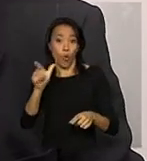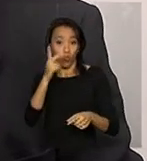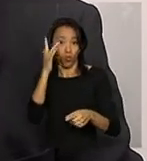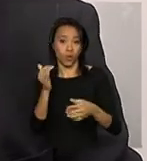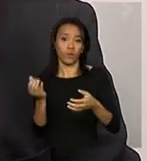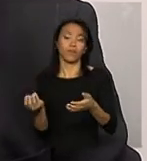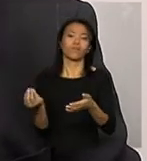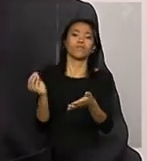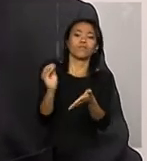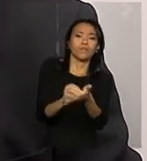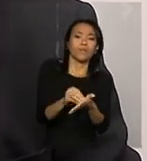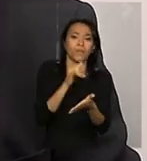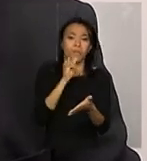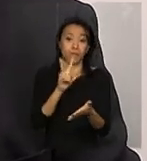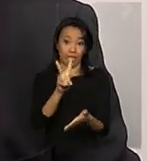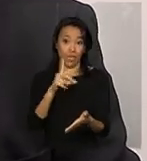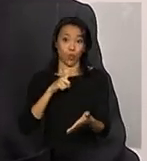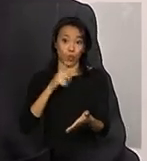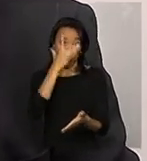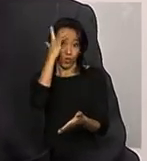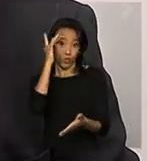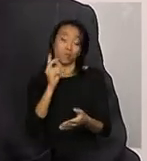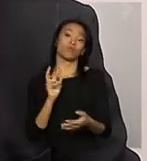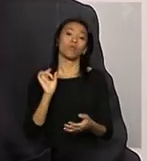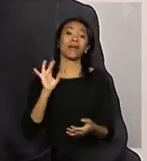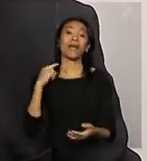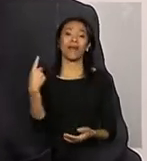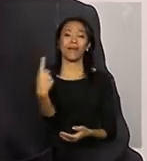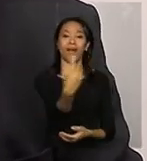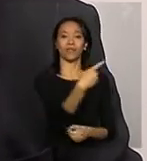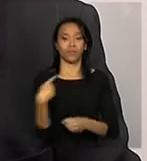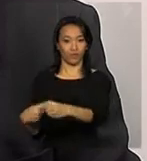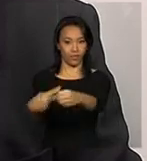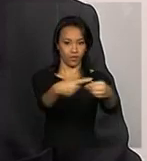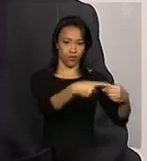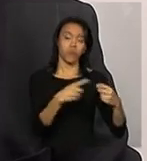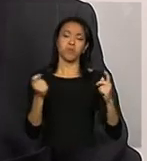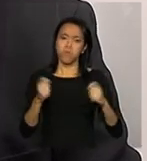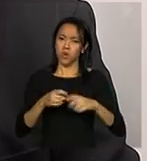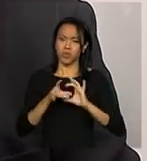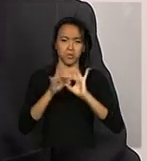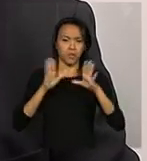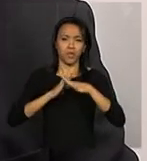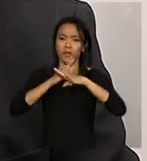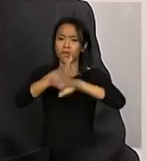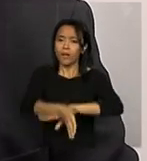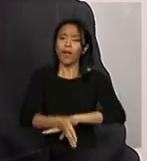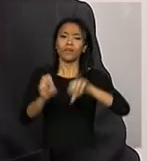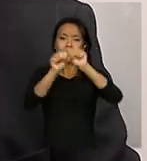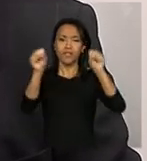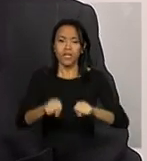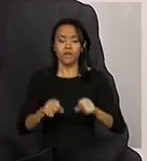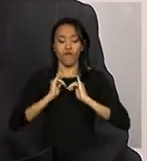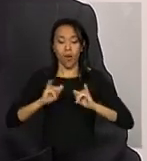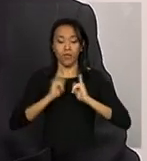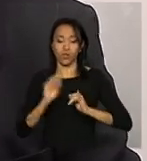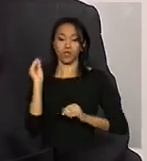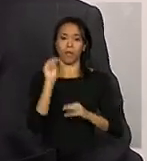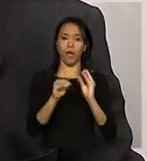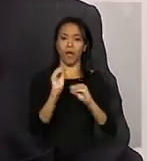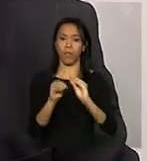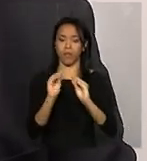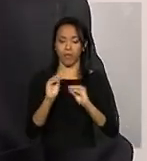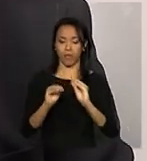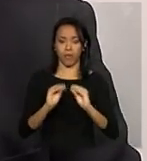né? Então, teriam duas pessoas cadastradas por município que poderiam entrar no sistema e alimentá-lo com as informações sobre